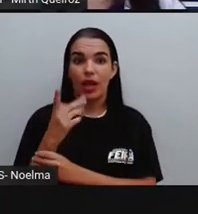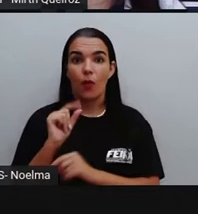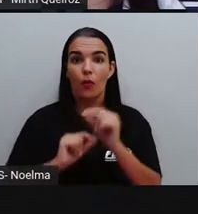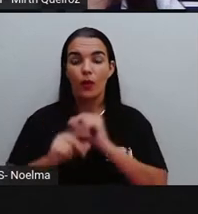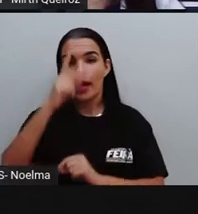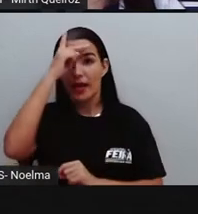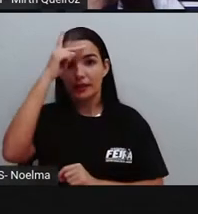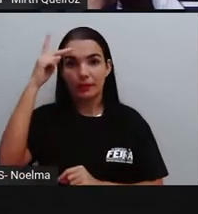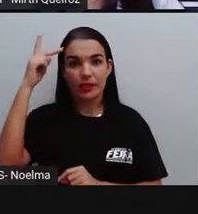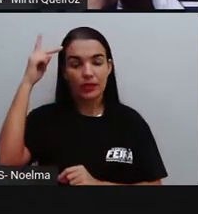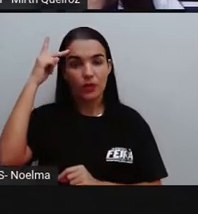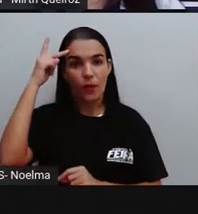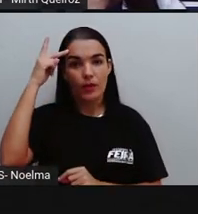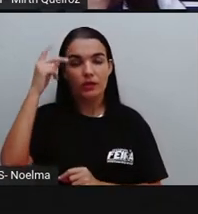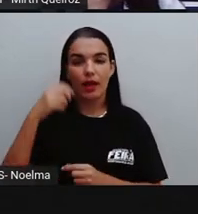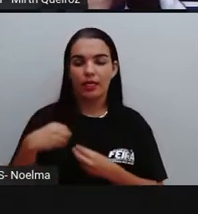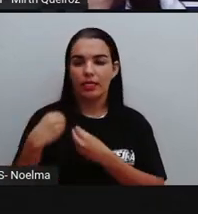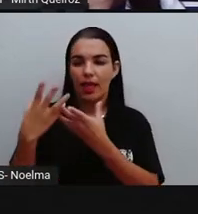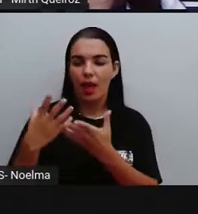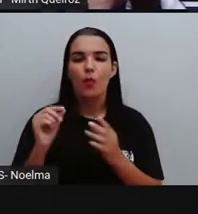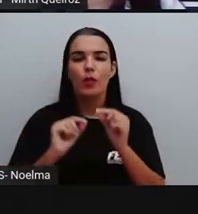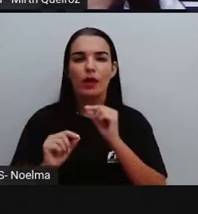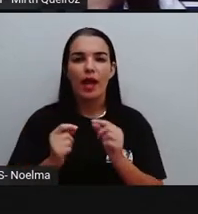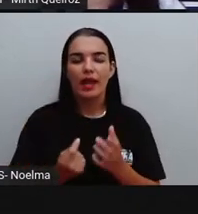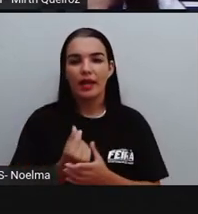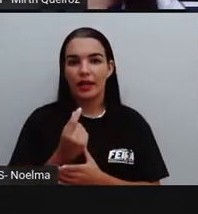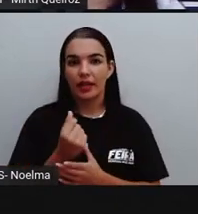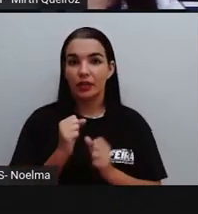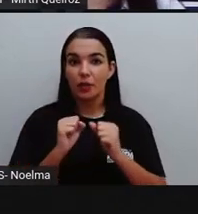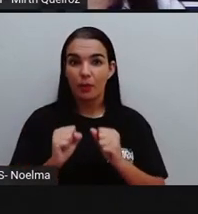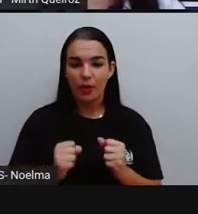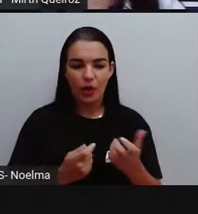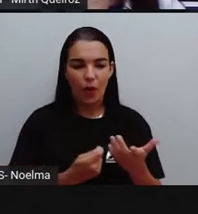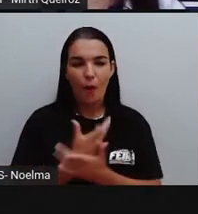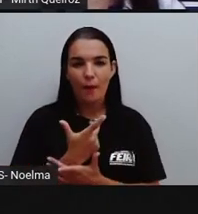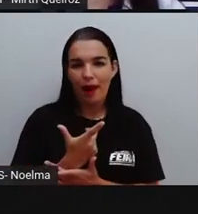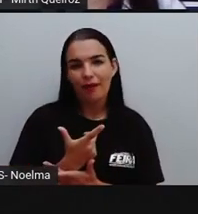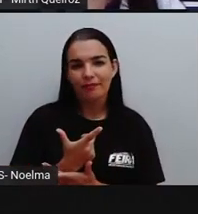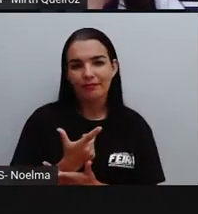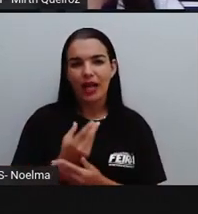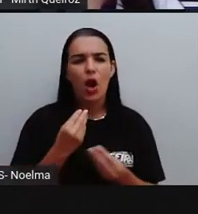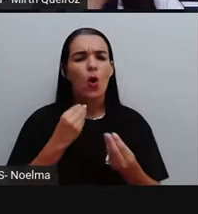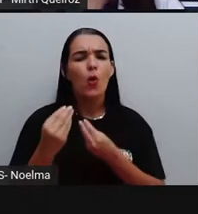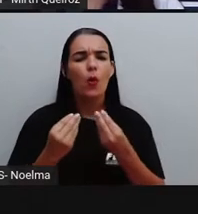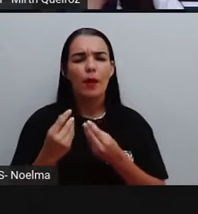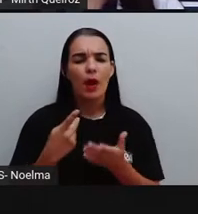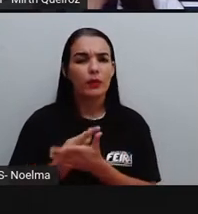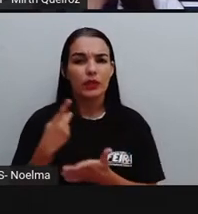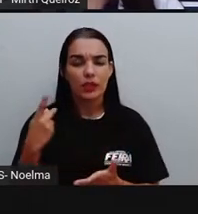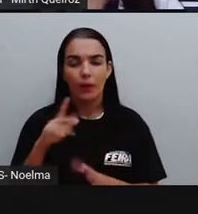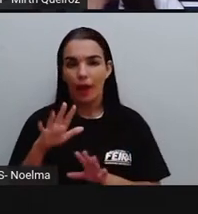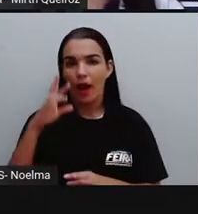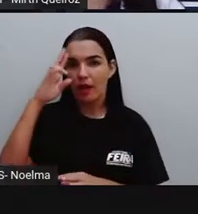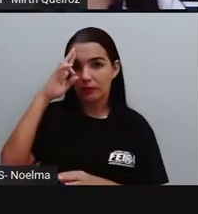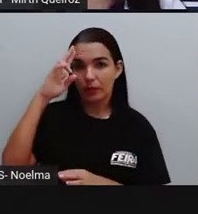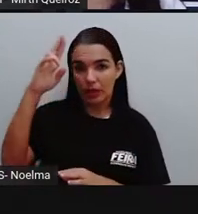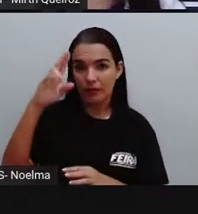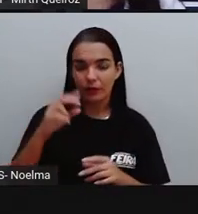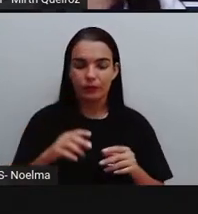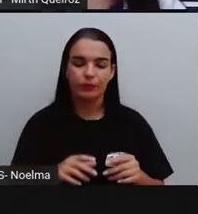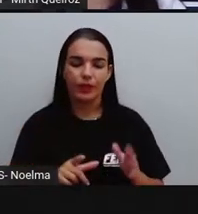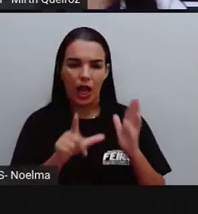clientes com crédito aprovado para as suas compras. E como acontecia isso? Os donos dos estabelecimentos, eles